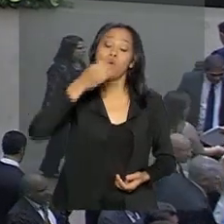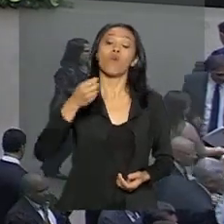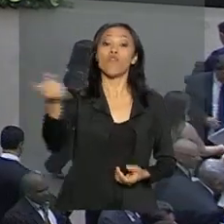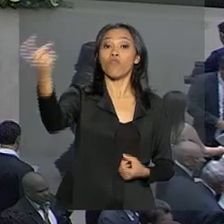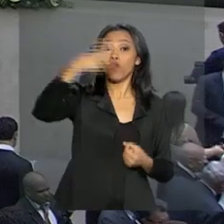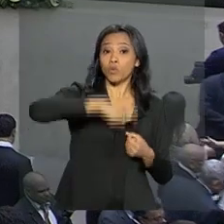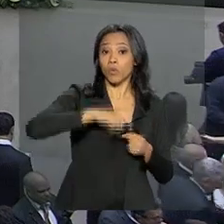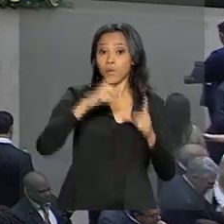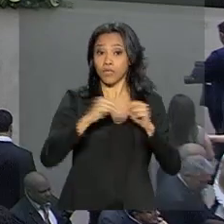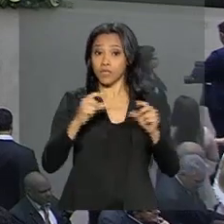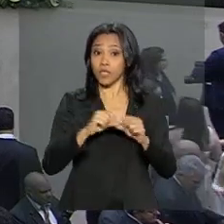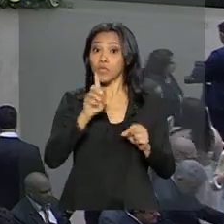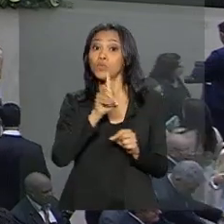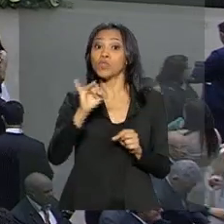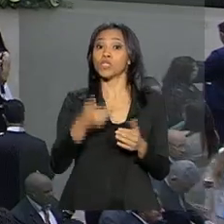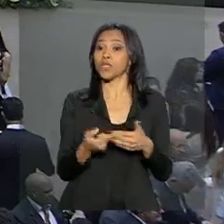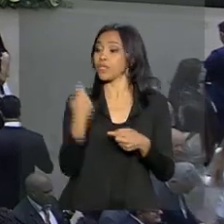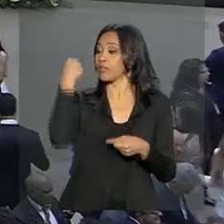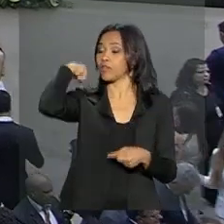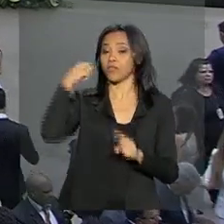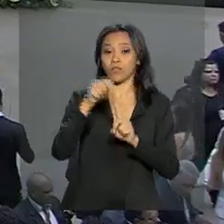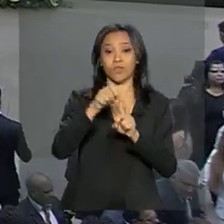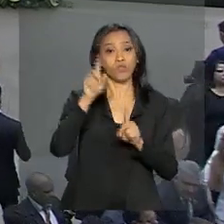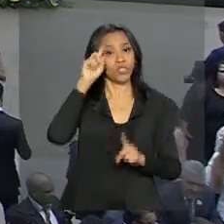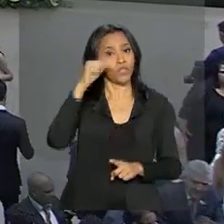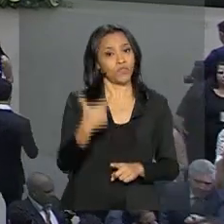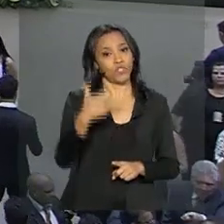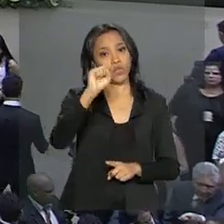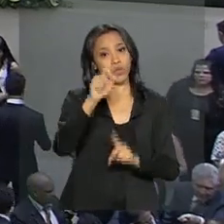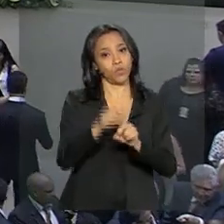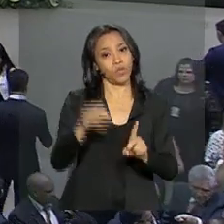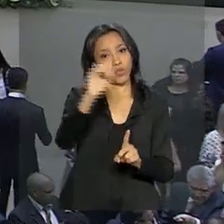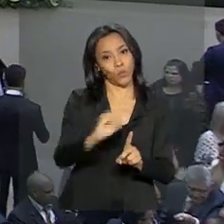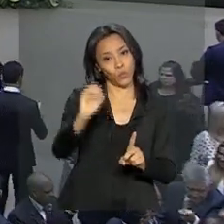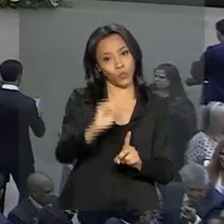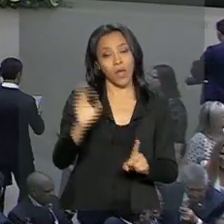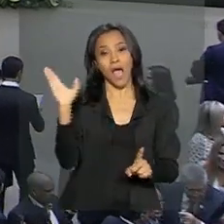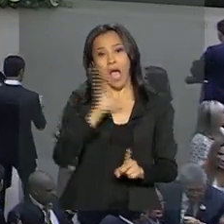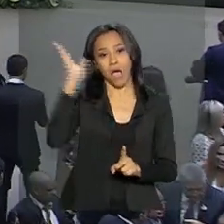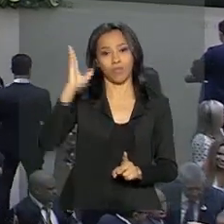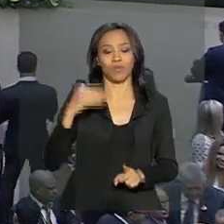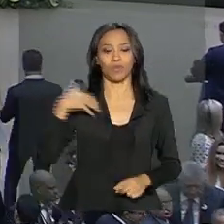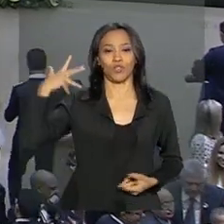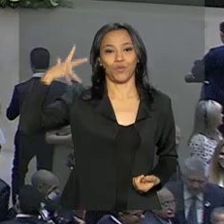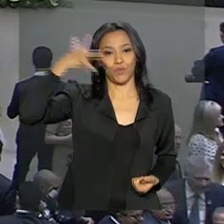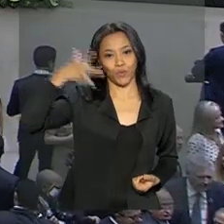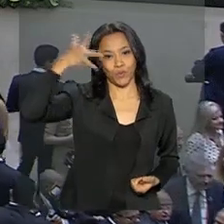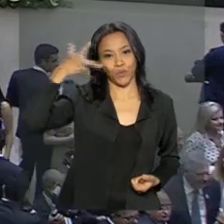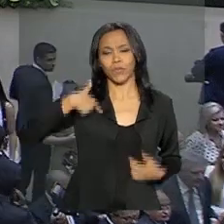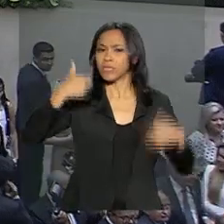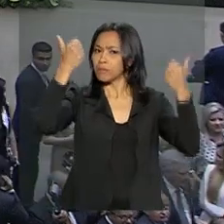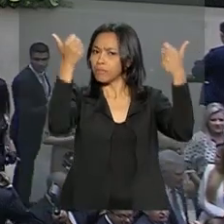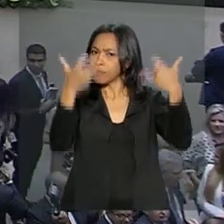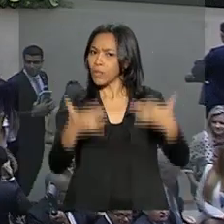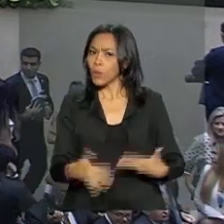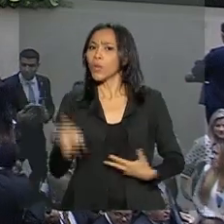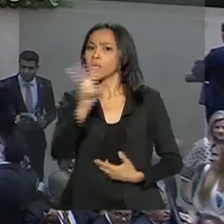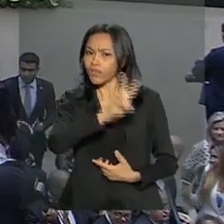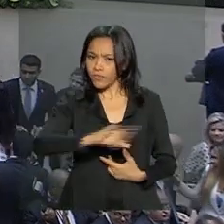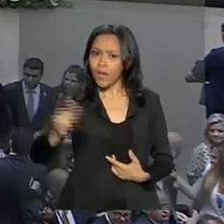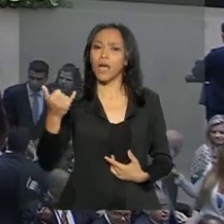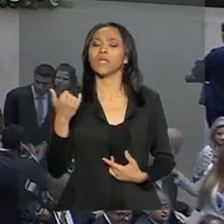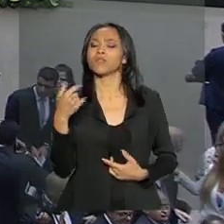eleito no dia 28 de outubro. Ele fez um rápido discurso. Falou que vai construir